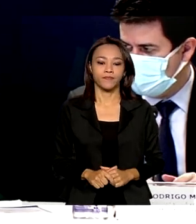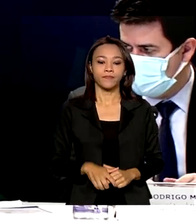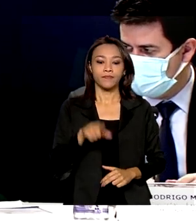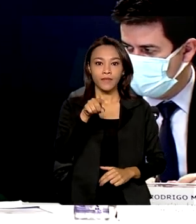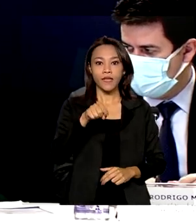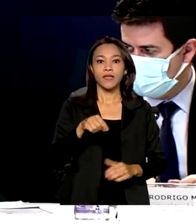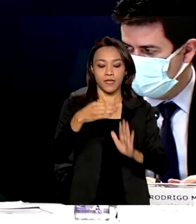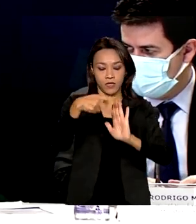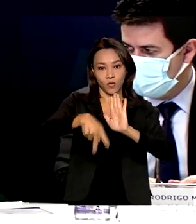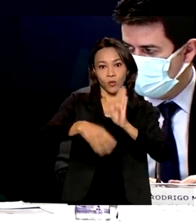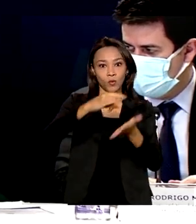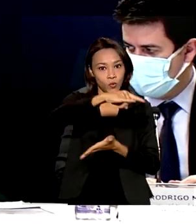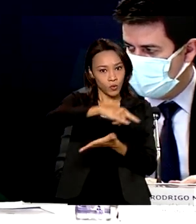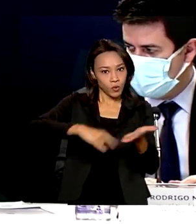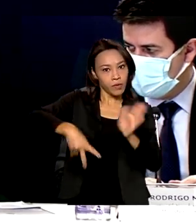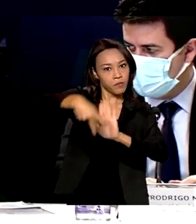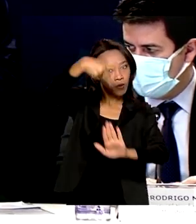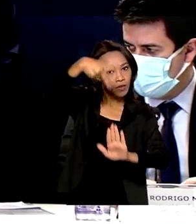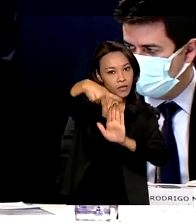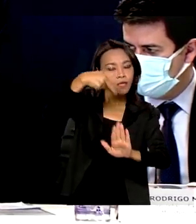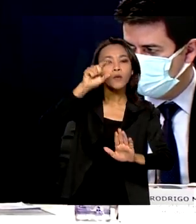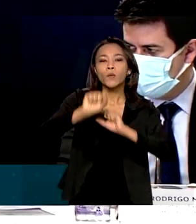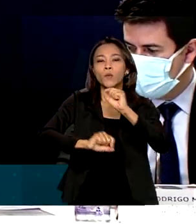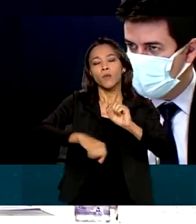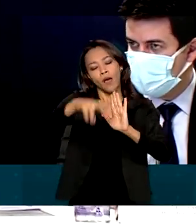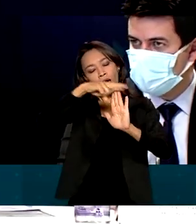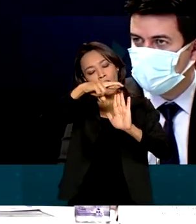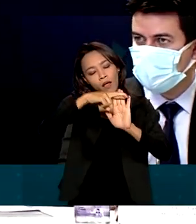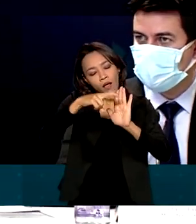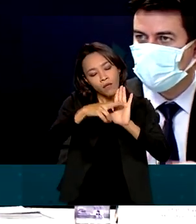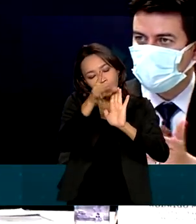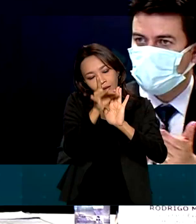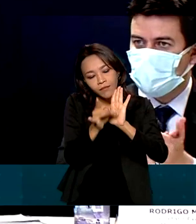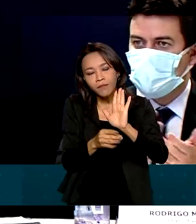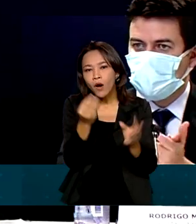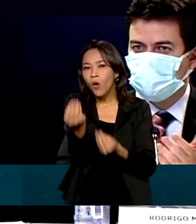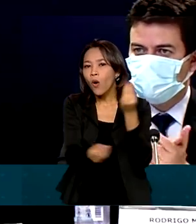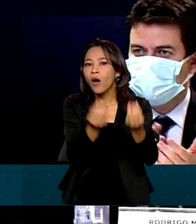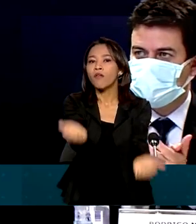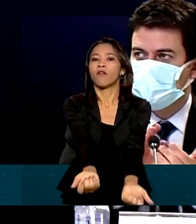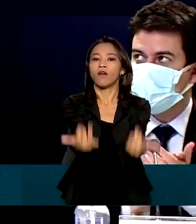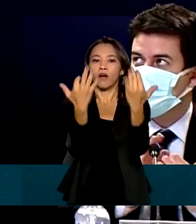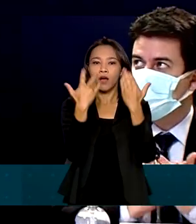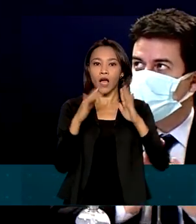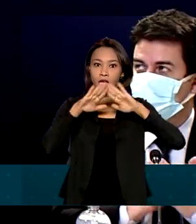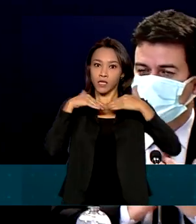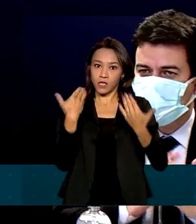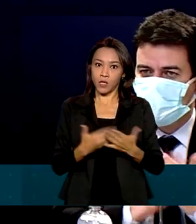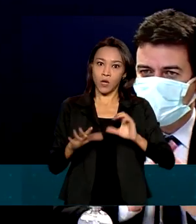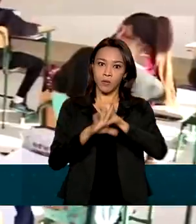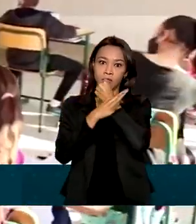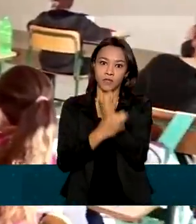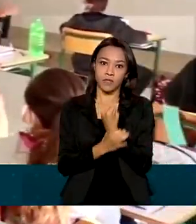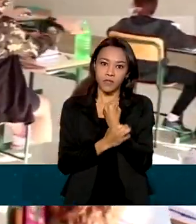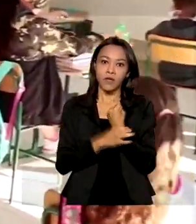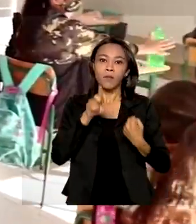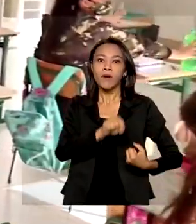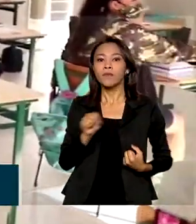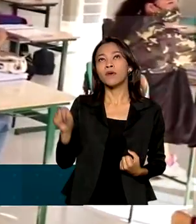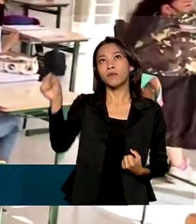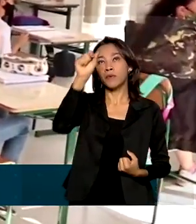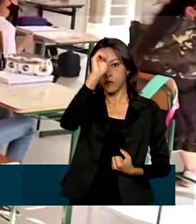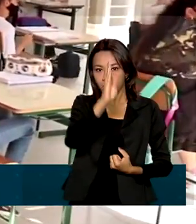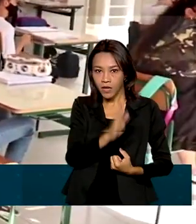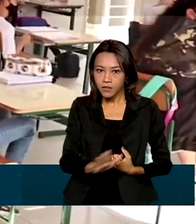portaria traz diretrizes sobre o retorno seguro às aulas presenciais em escolas de todo o país. As